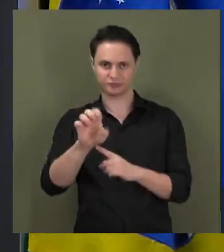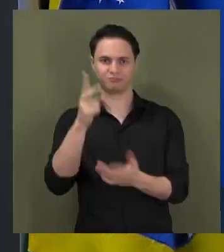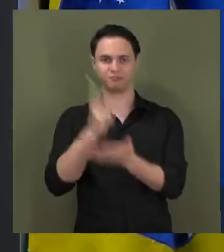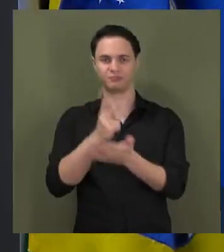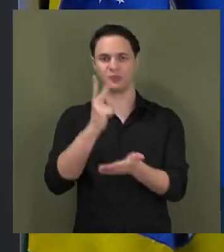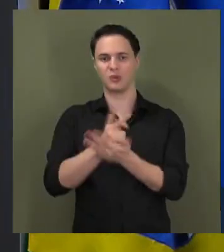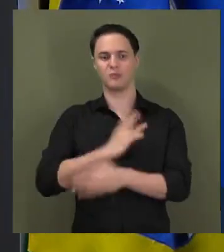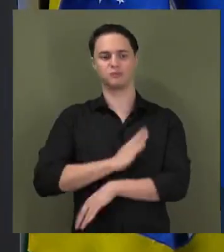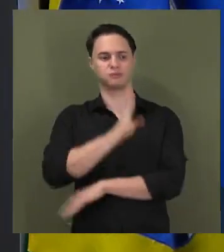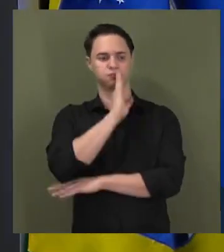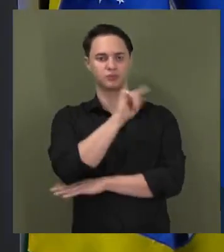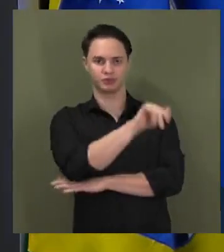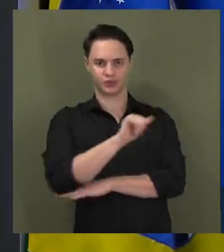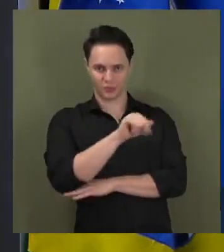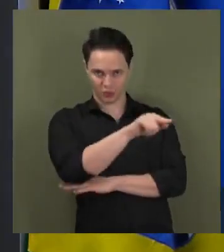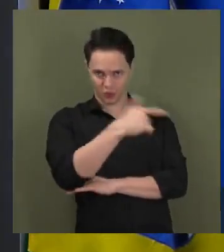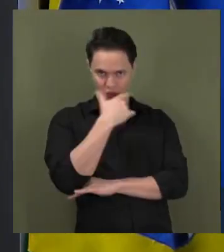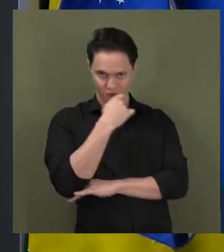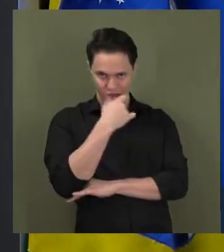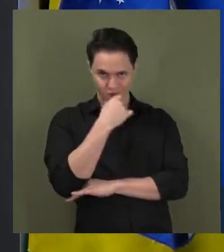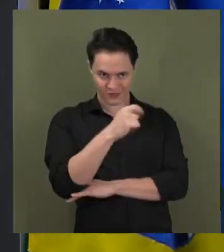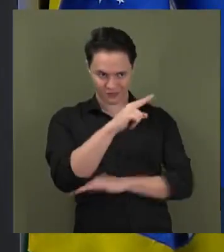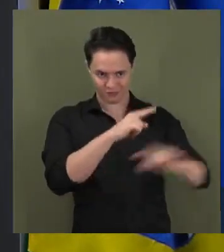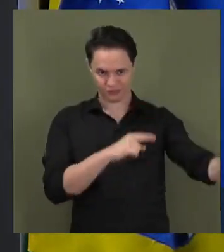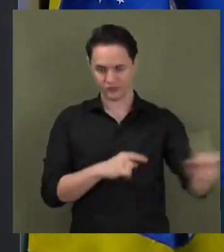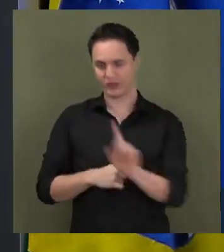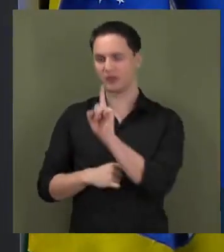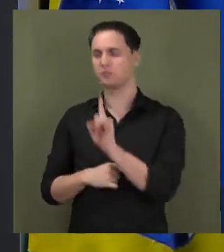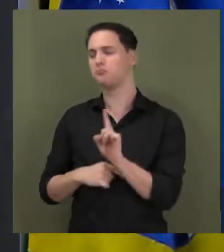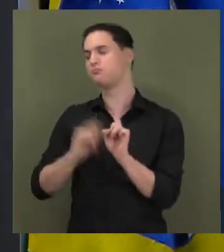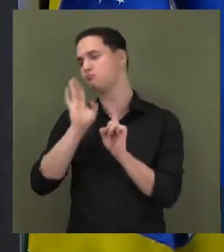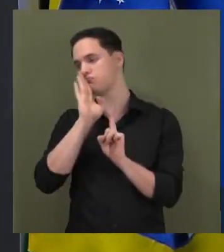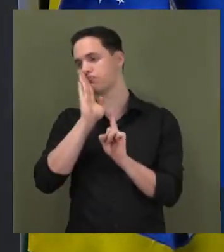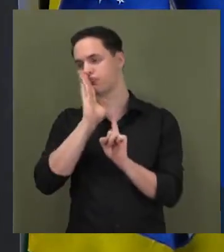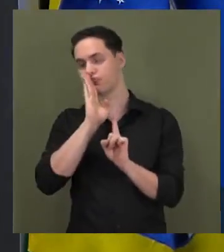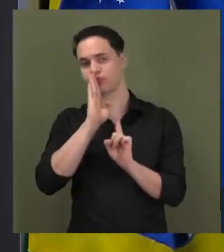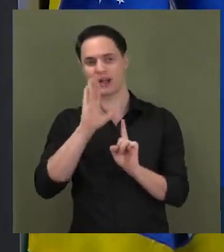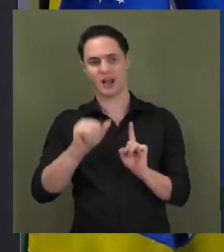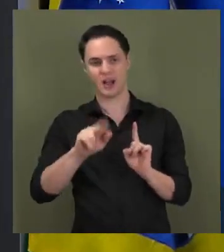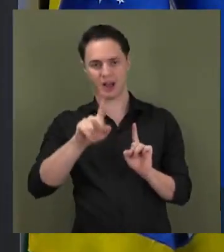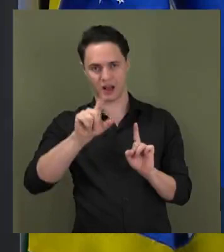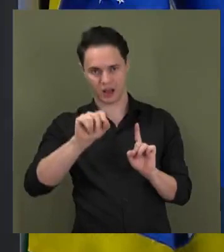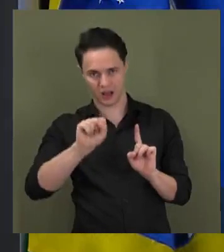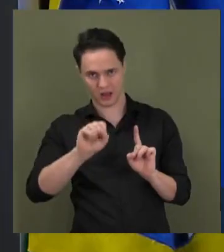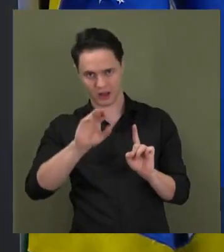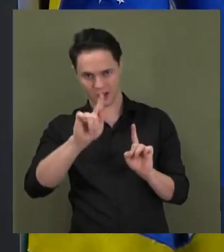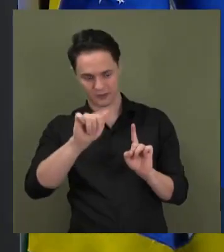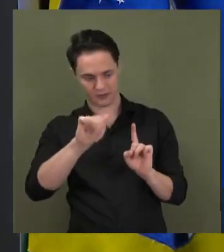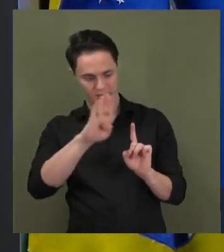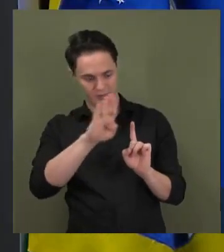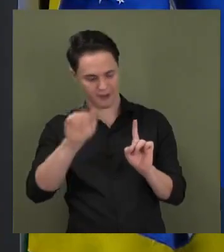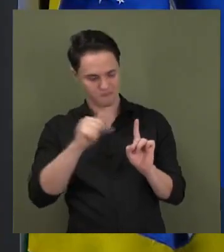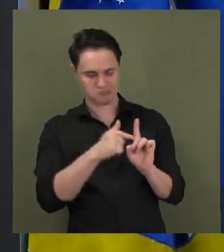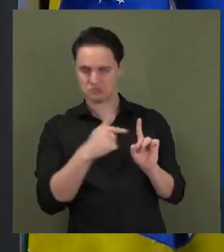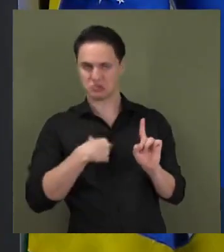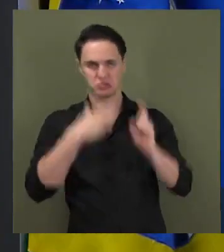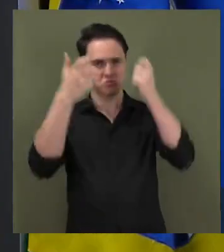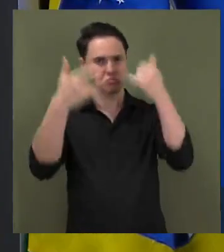do convocado, porque lá foi convocado o senhor Carlos Gabas, que não quis explicar,